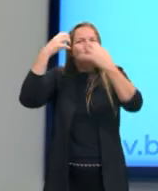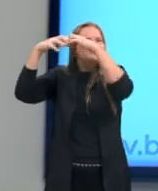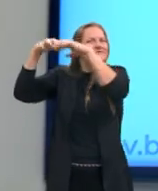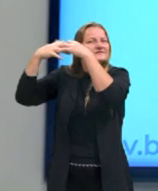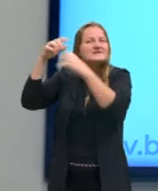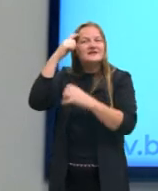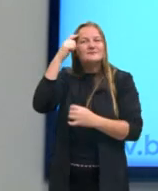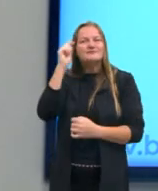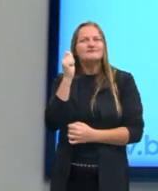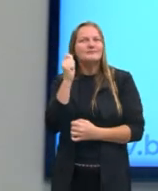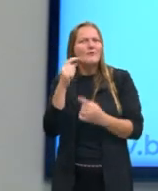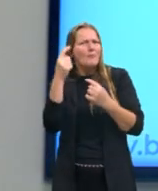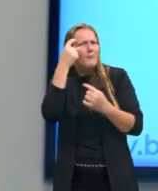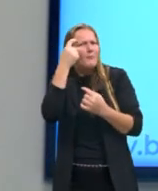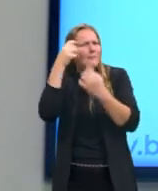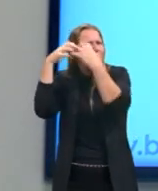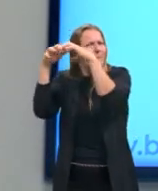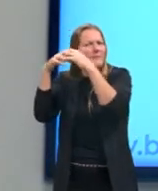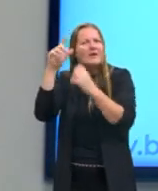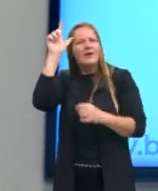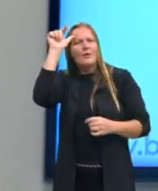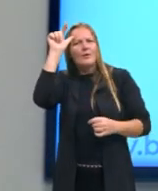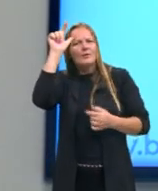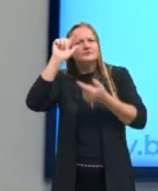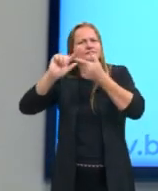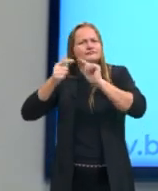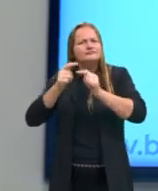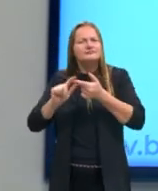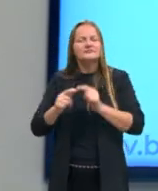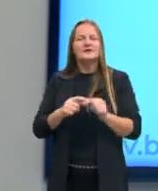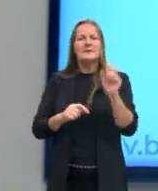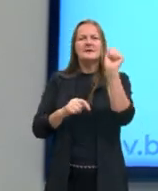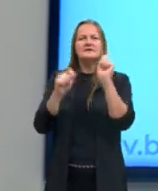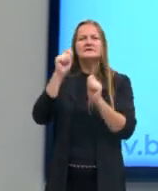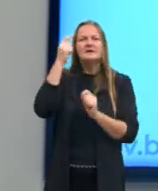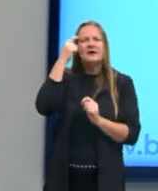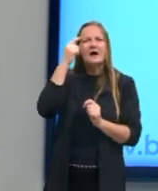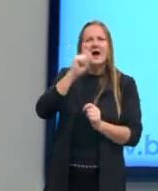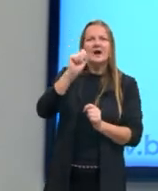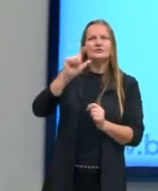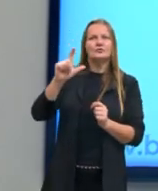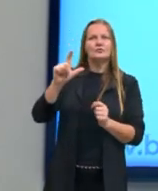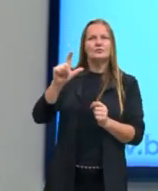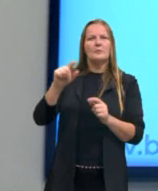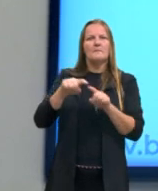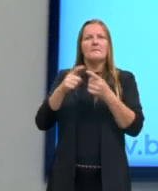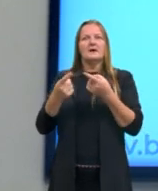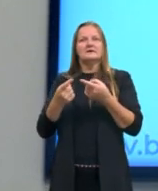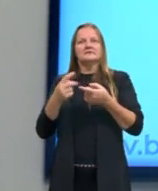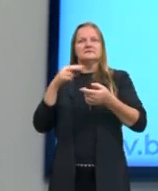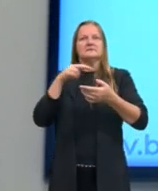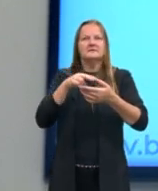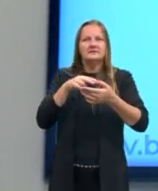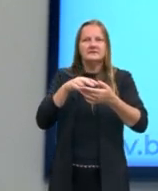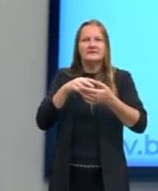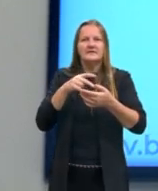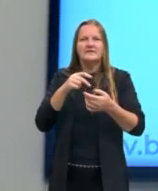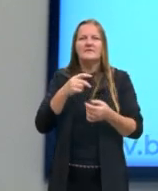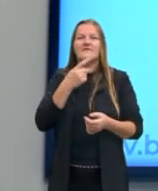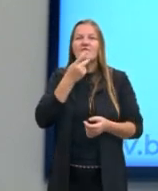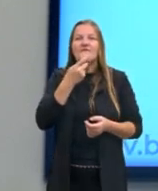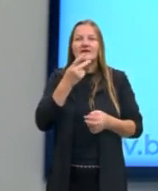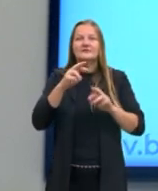automaticamente, por uma questão de lógica, a gente pensa em azul. Mas a ideia é tentar ler todo o texto